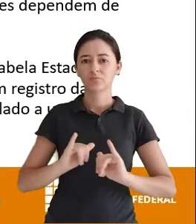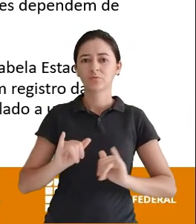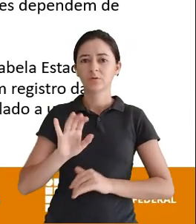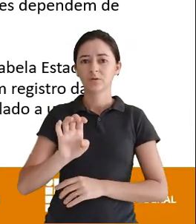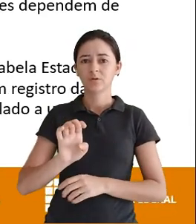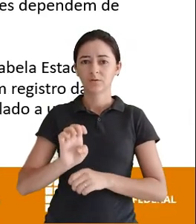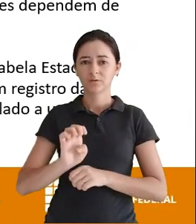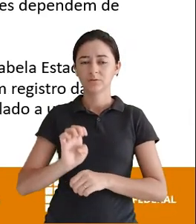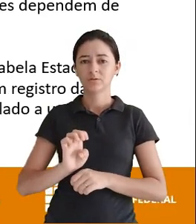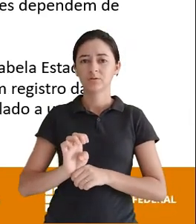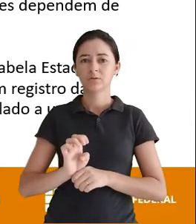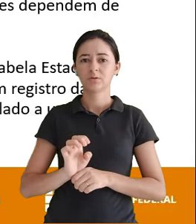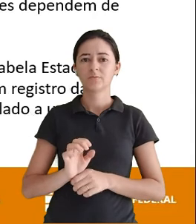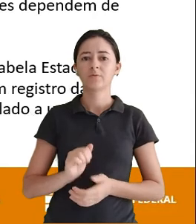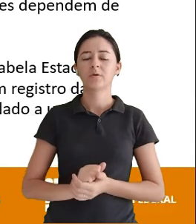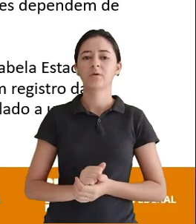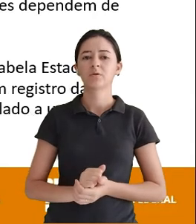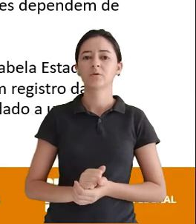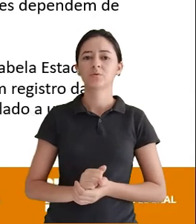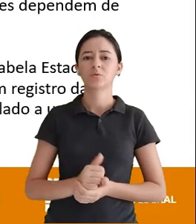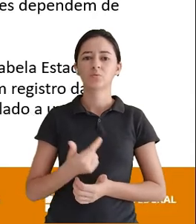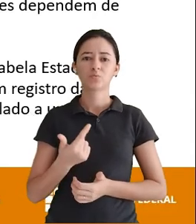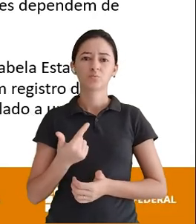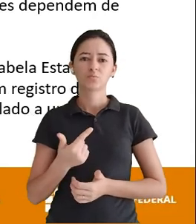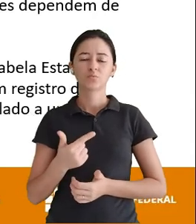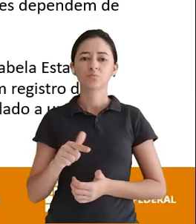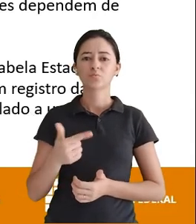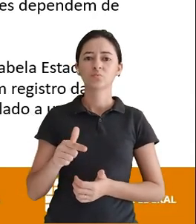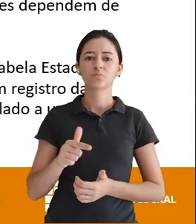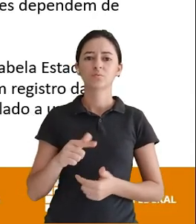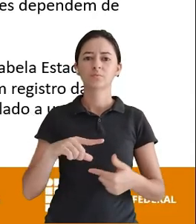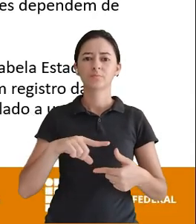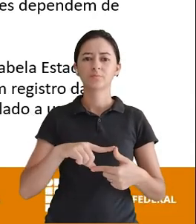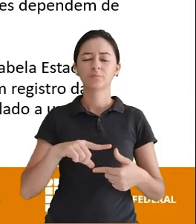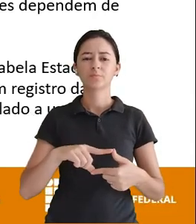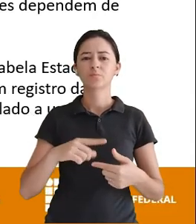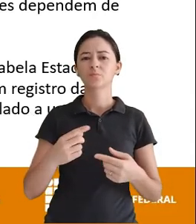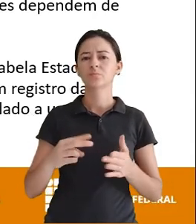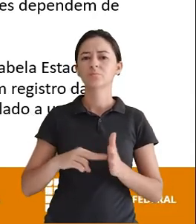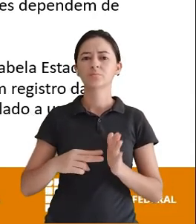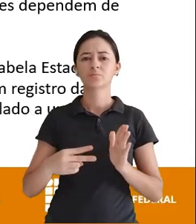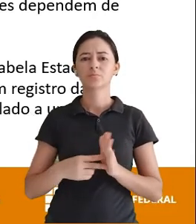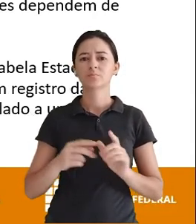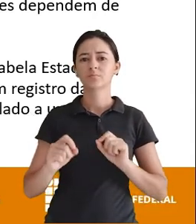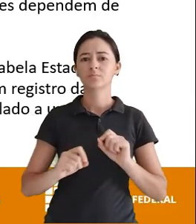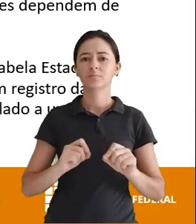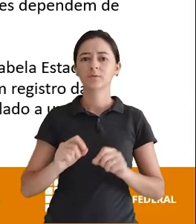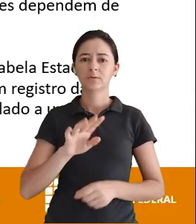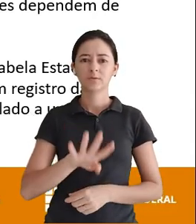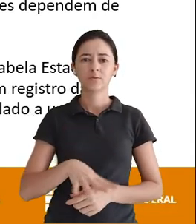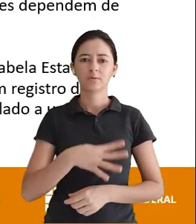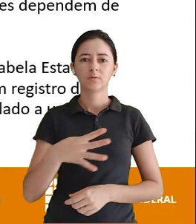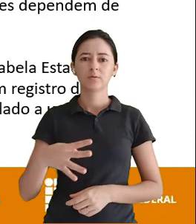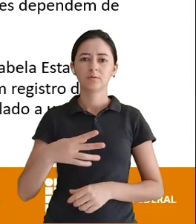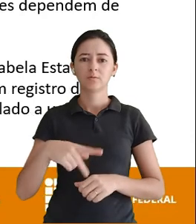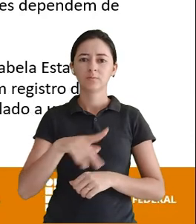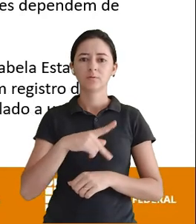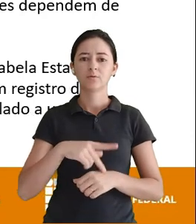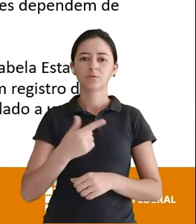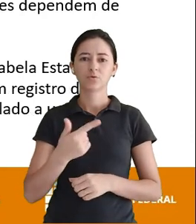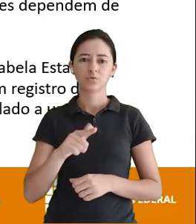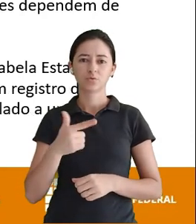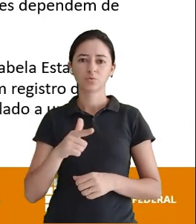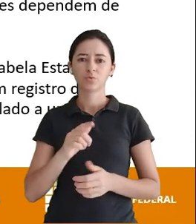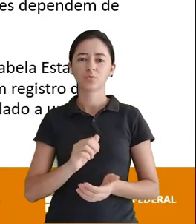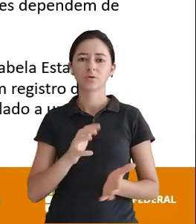a um Ou mais registros Da tabela país Ou seja Aqui dentro Da tabela país Não tem nenhum Registro dela